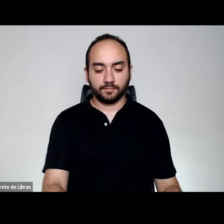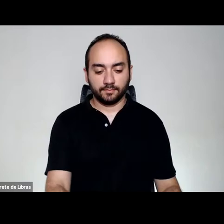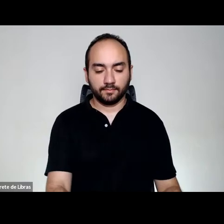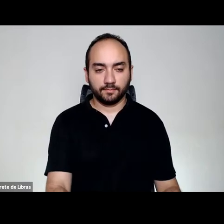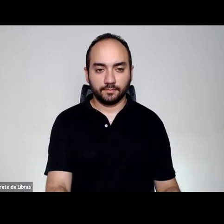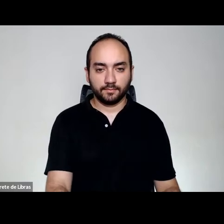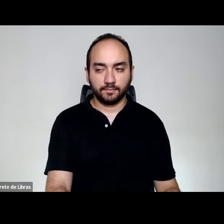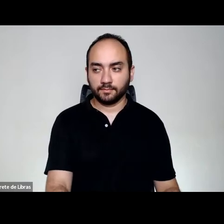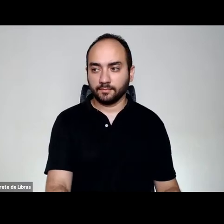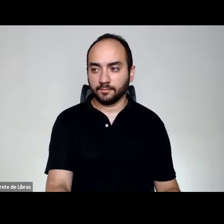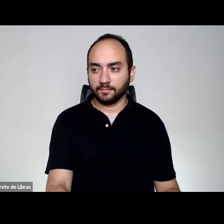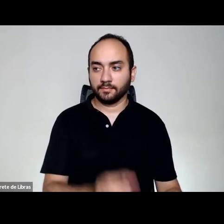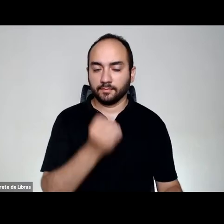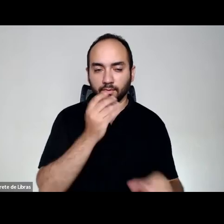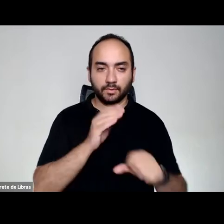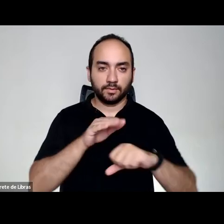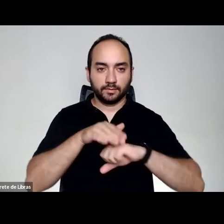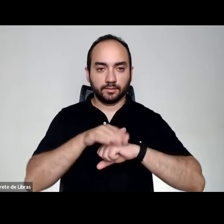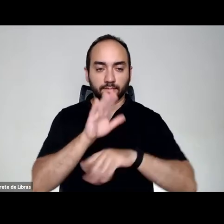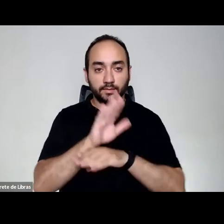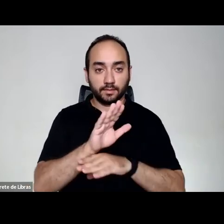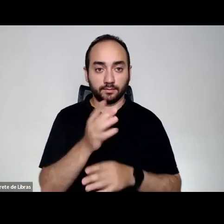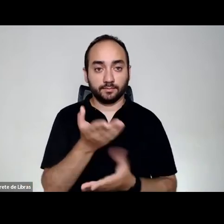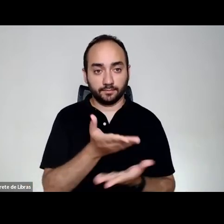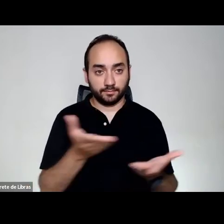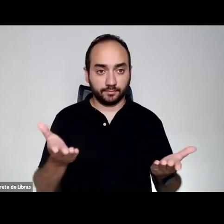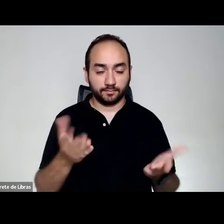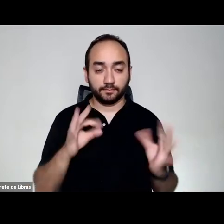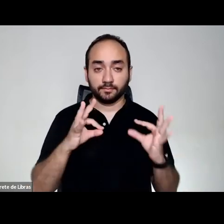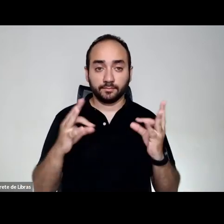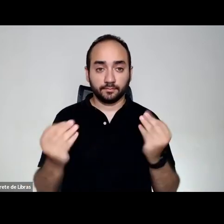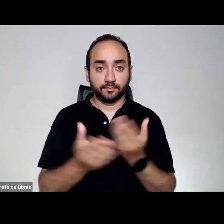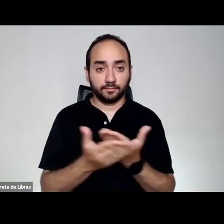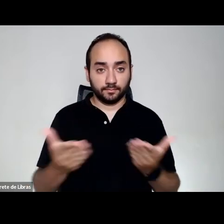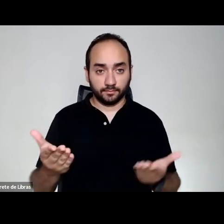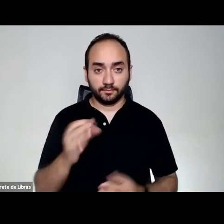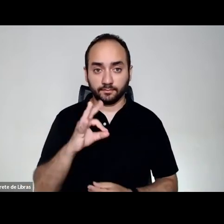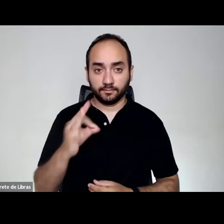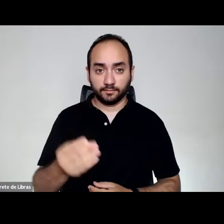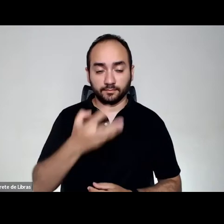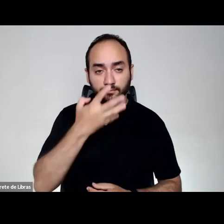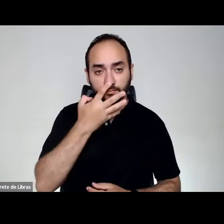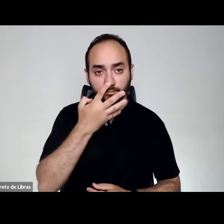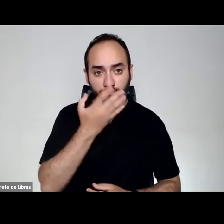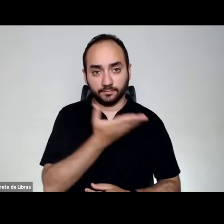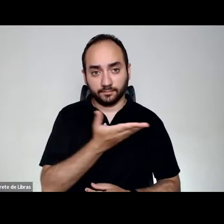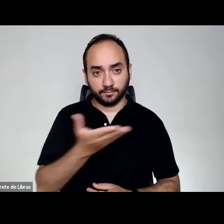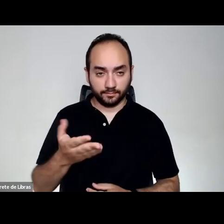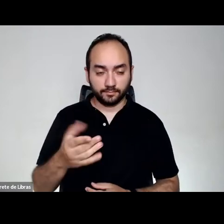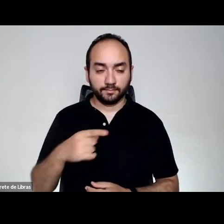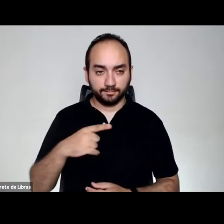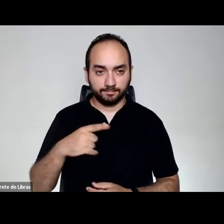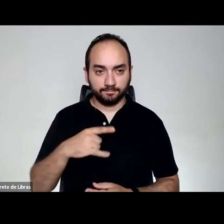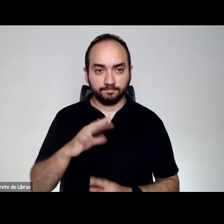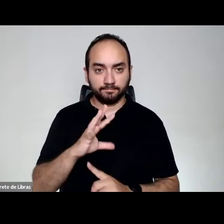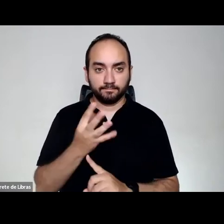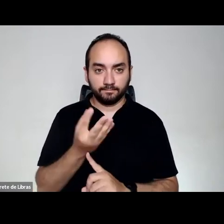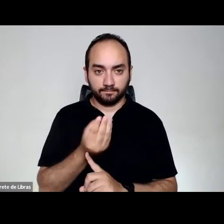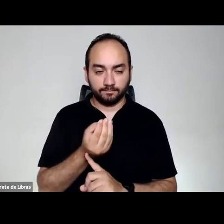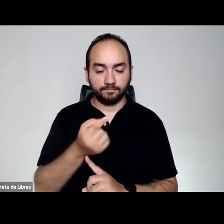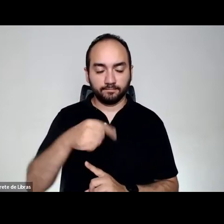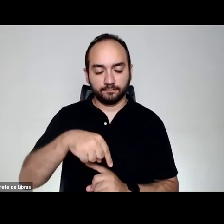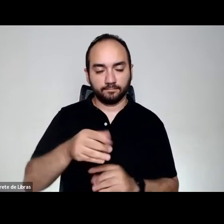Boa tarde, pessoal. A todos e todas que estão aqui assistindo a nossa